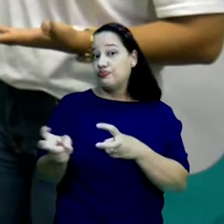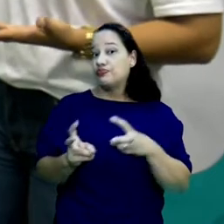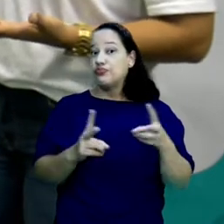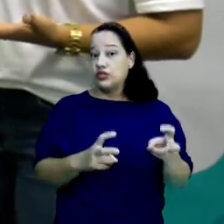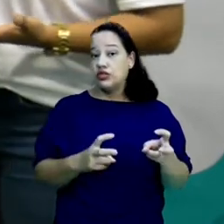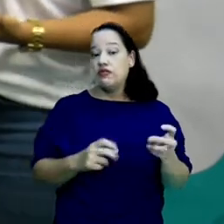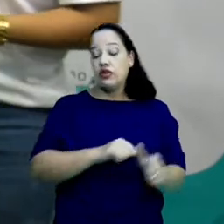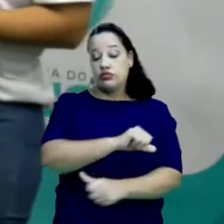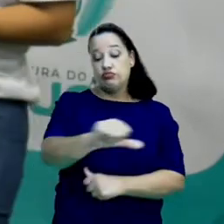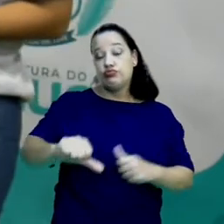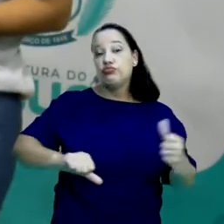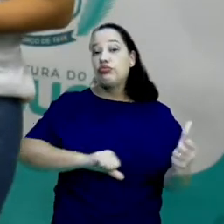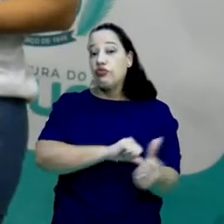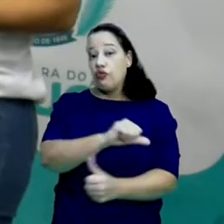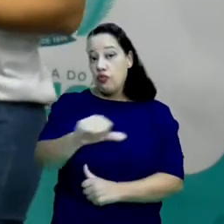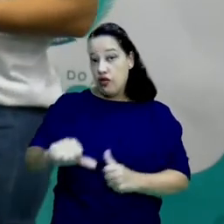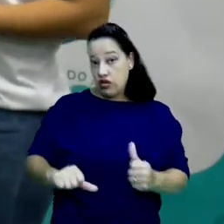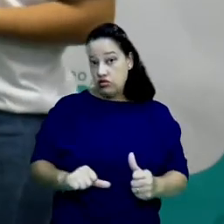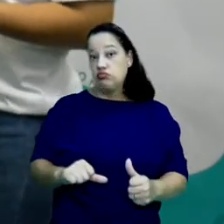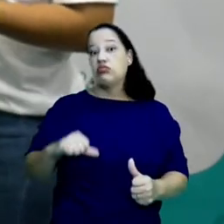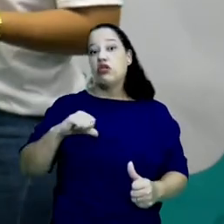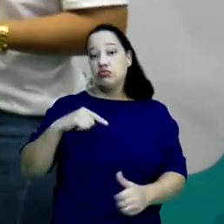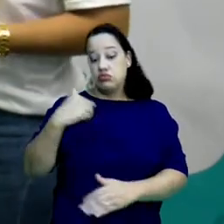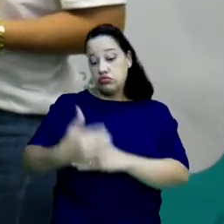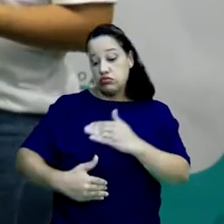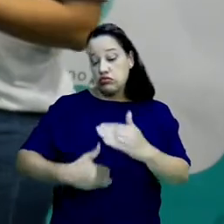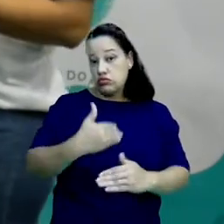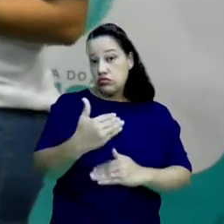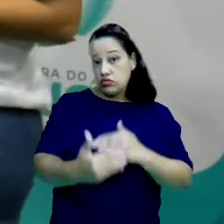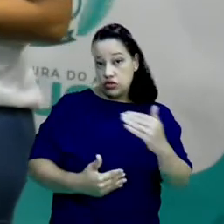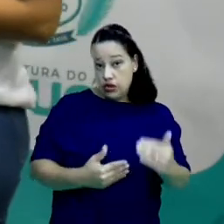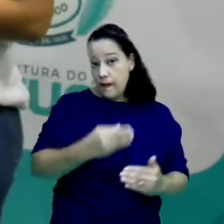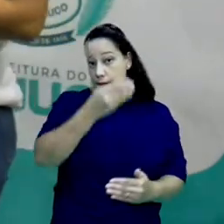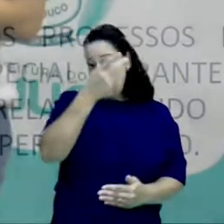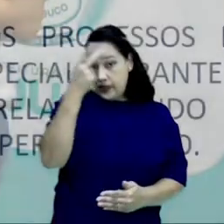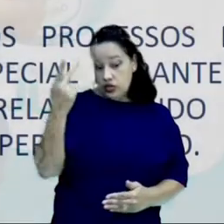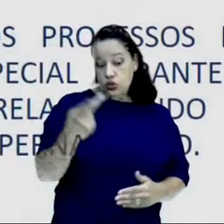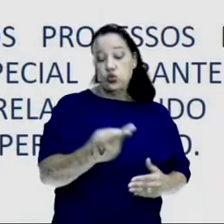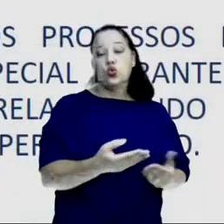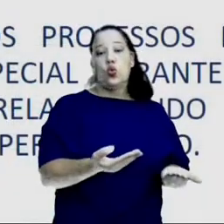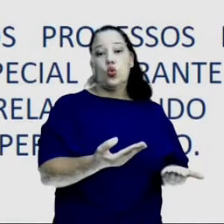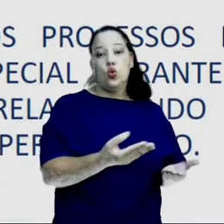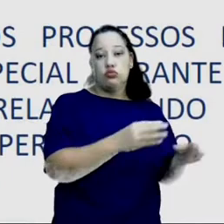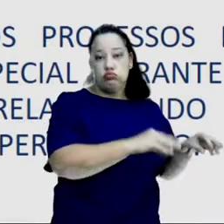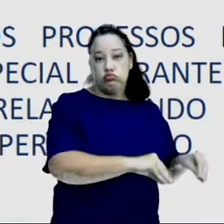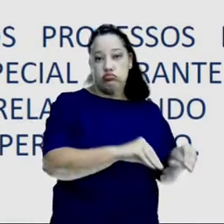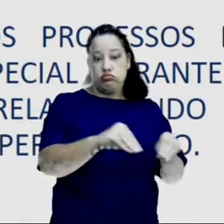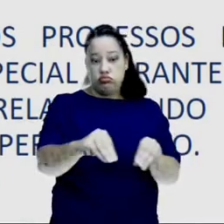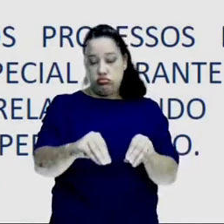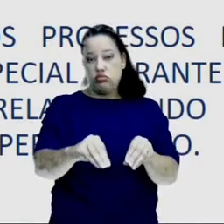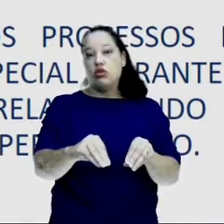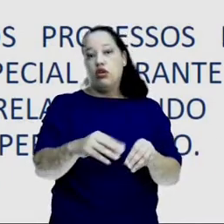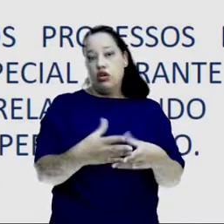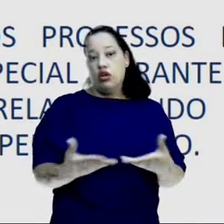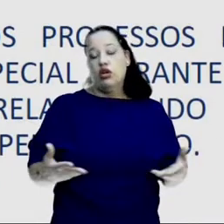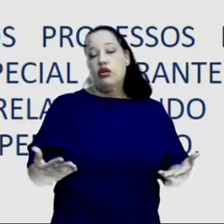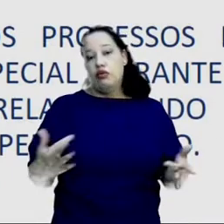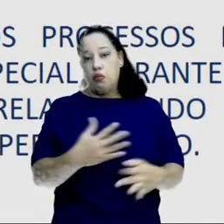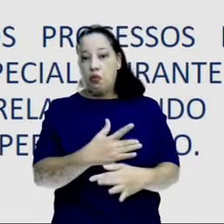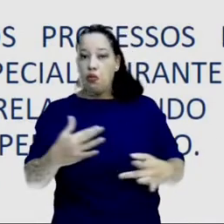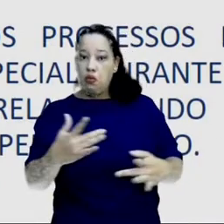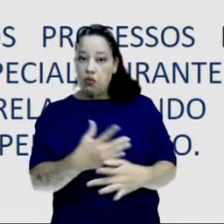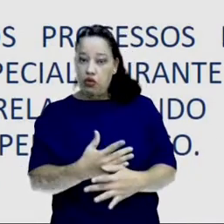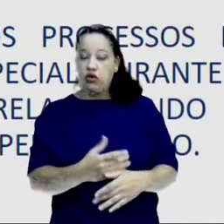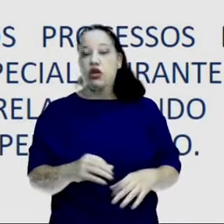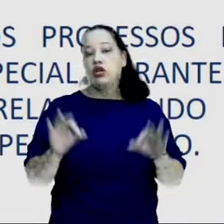transformações ocorridas nos processos de deslocamento das pessoas e mercadorias. Em especial, durante a